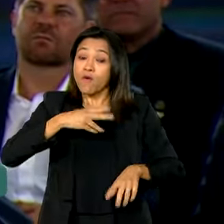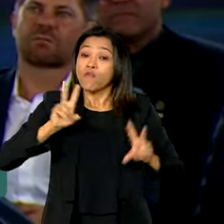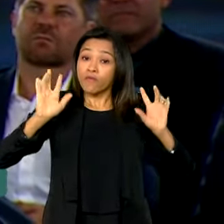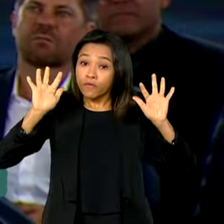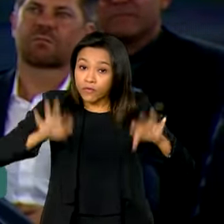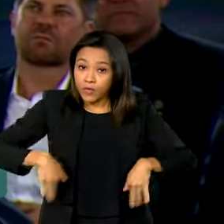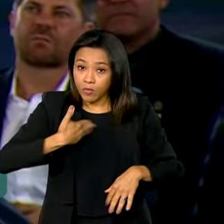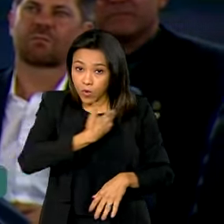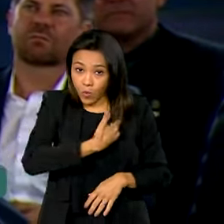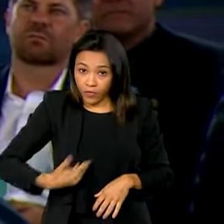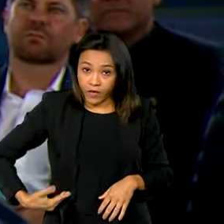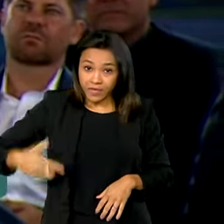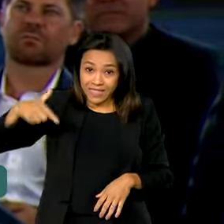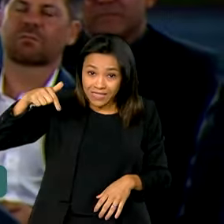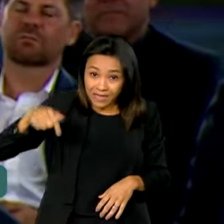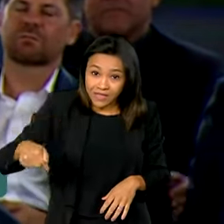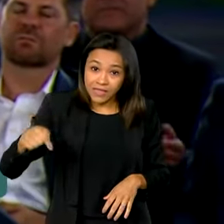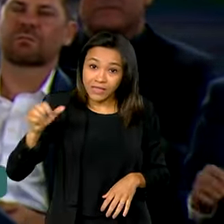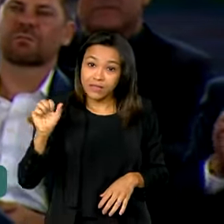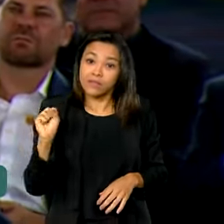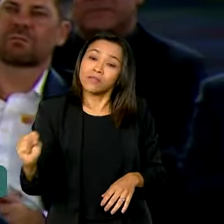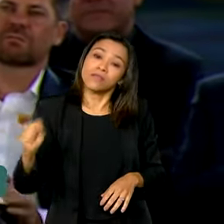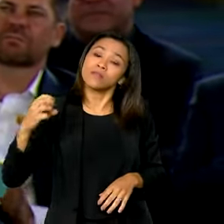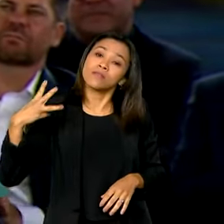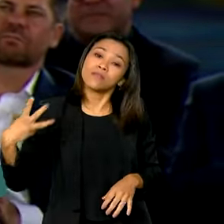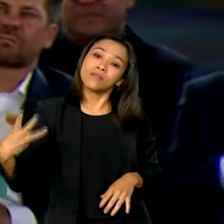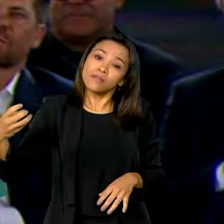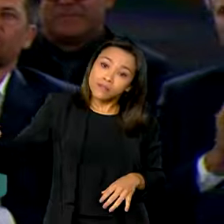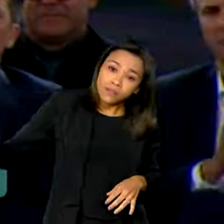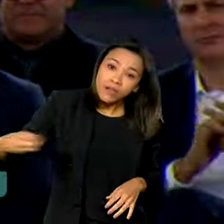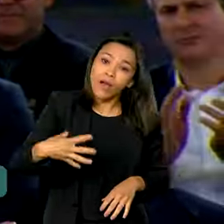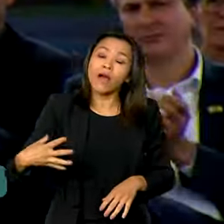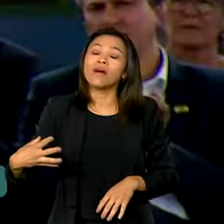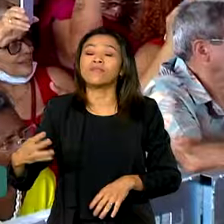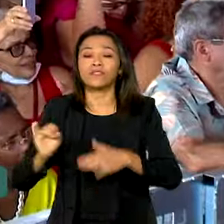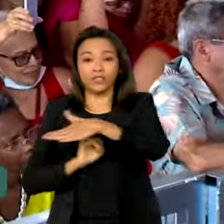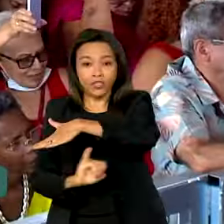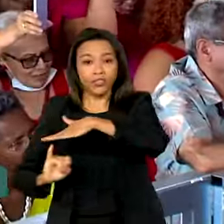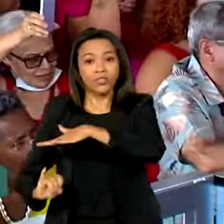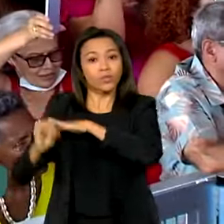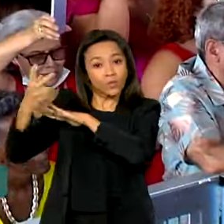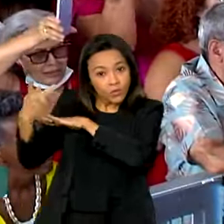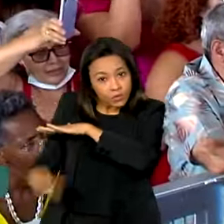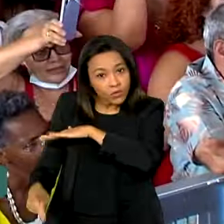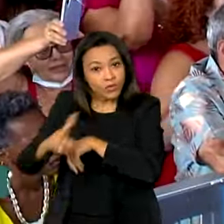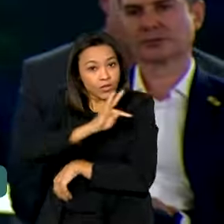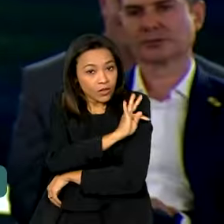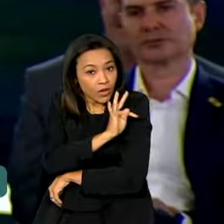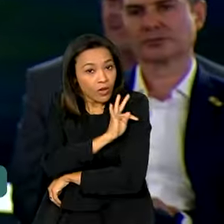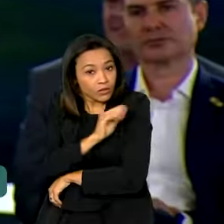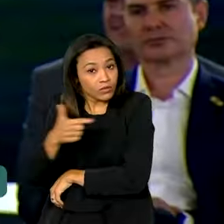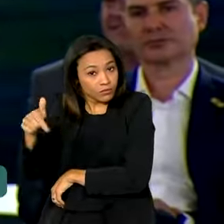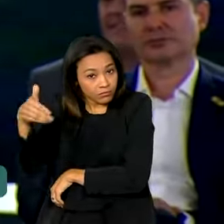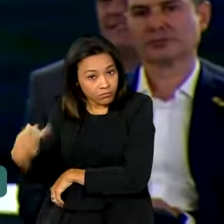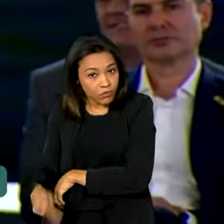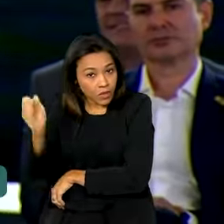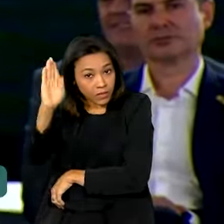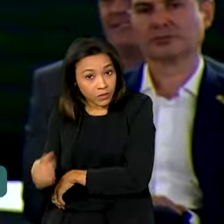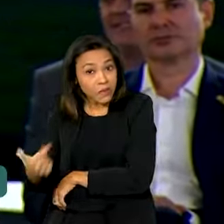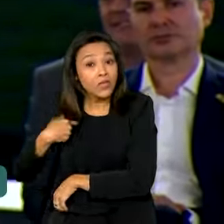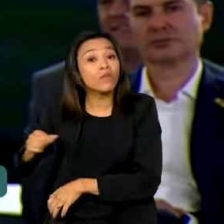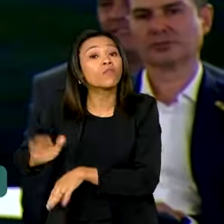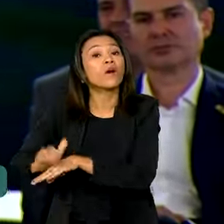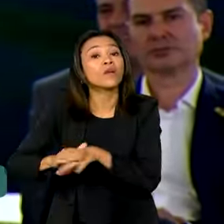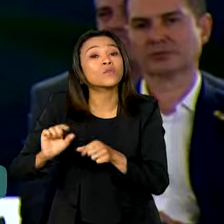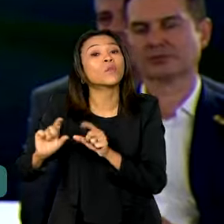783 novos institutos nesse país. E eu faço isso porque eu quero